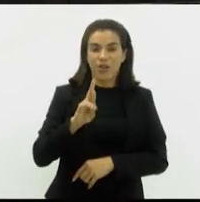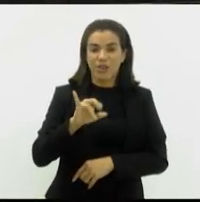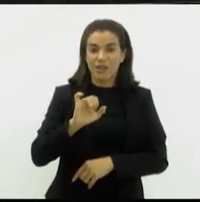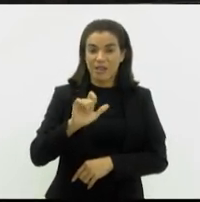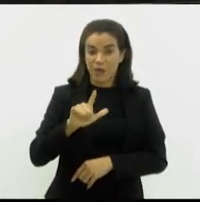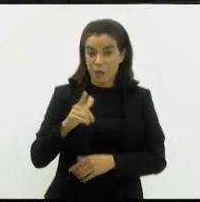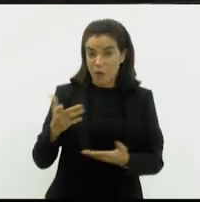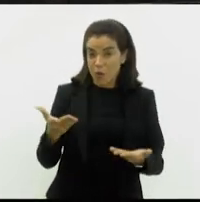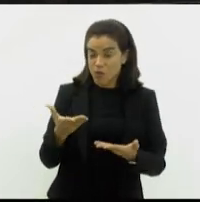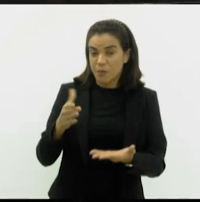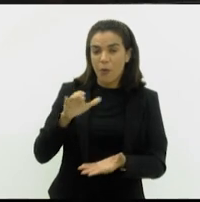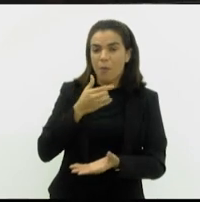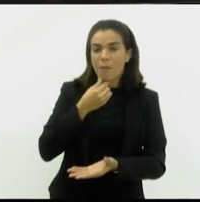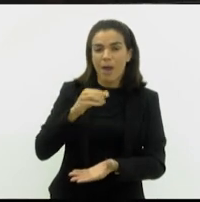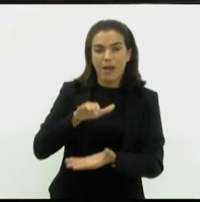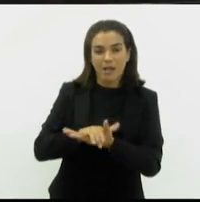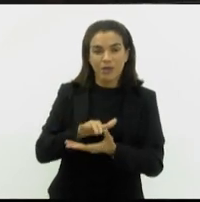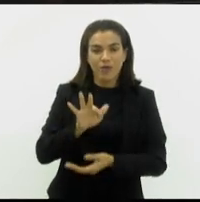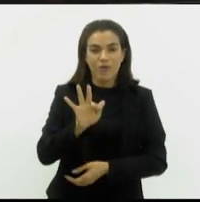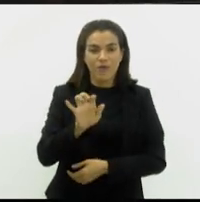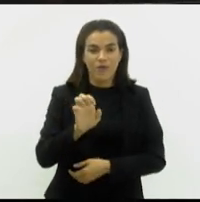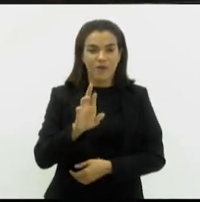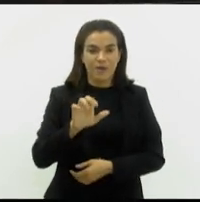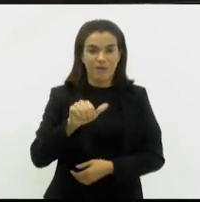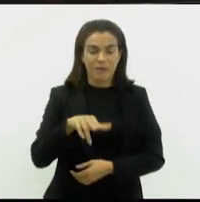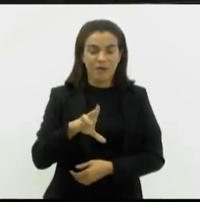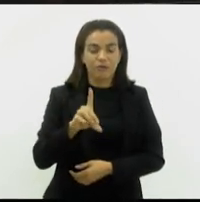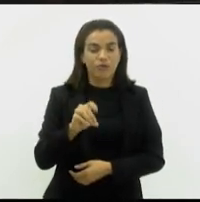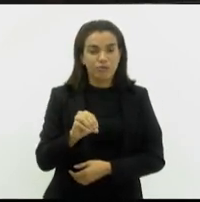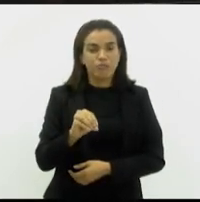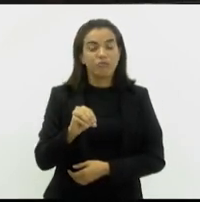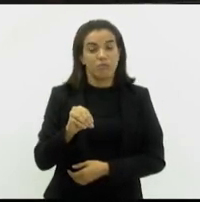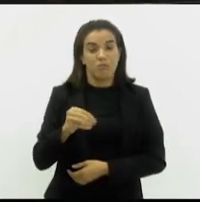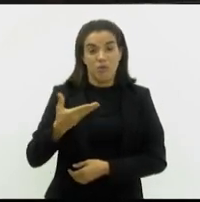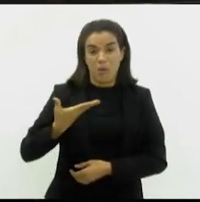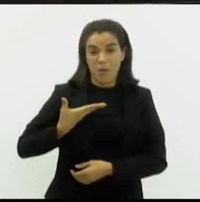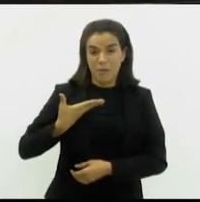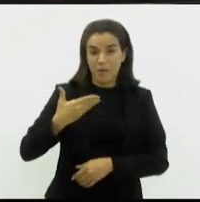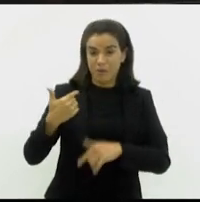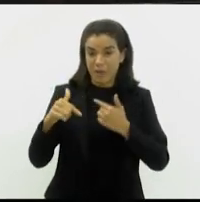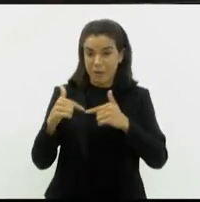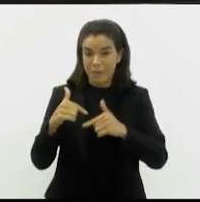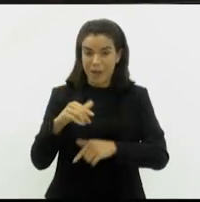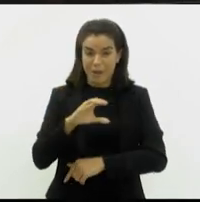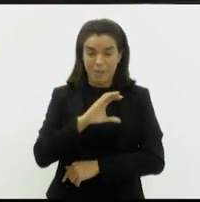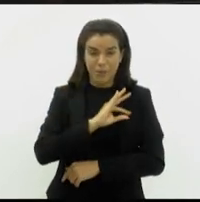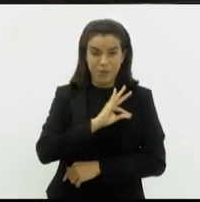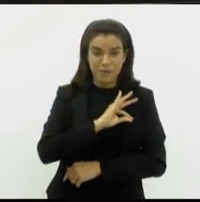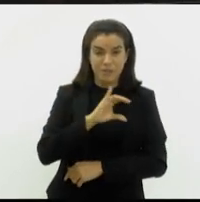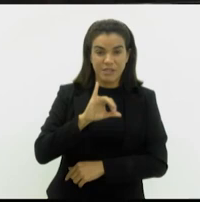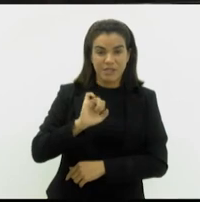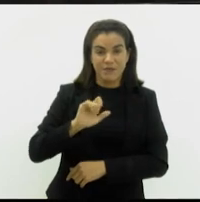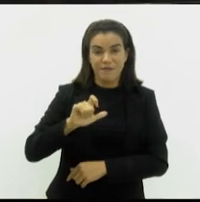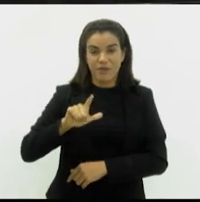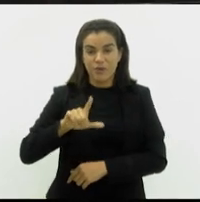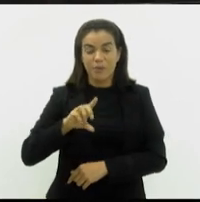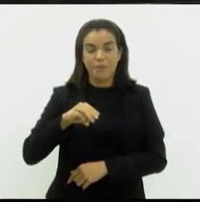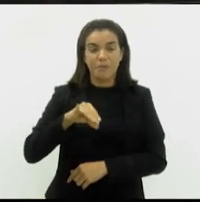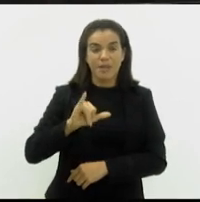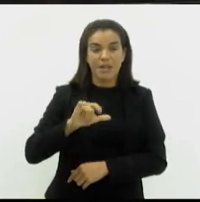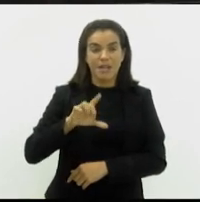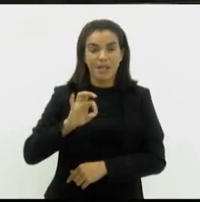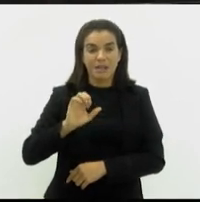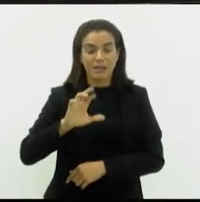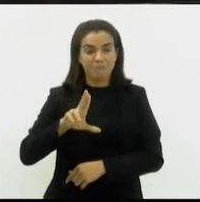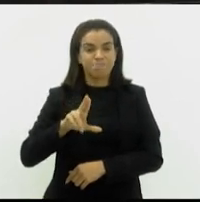Fernando me trouxe muita realidade e os amigos policiais em volta dele, da Polícia Civil e da Polícia Militar, me trouxeram as realidades e as